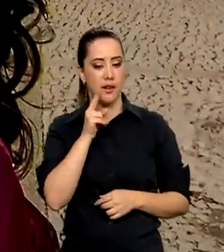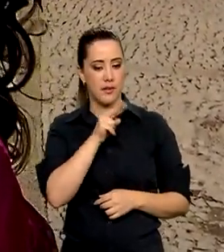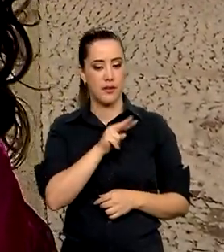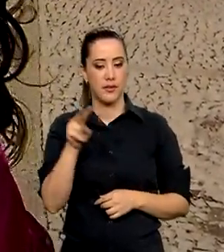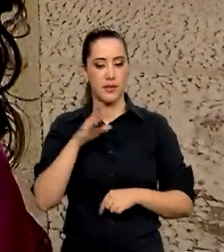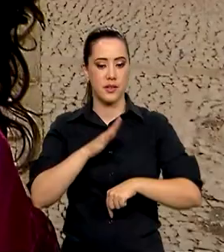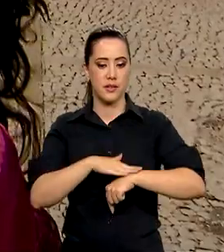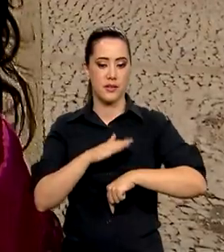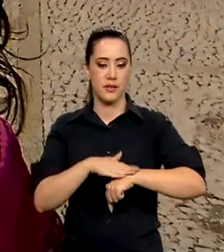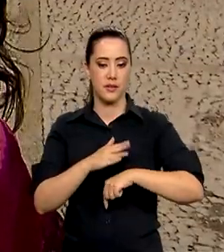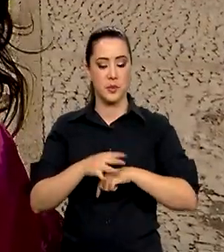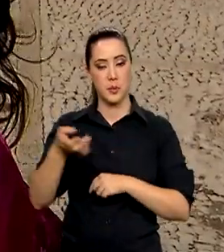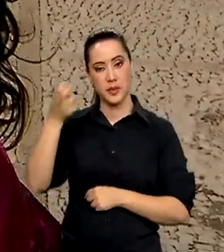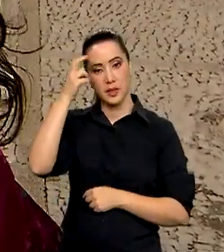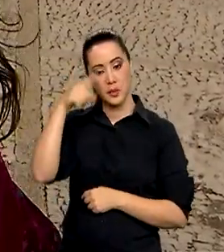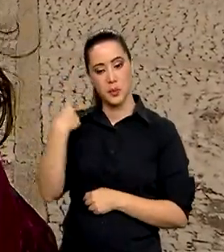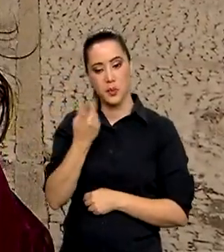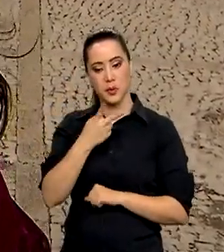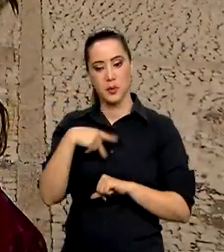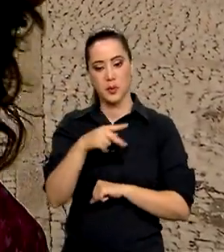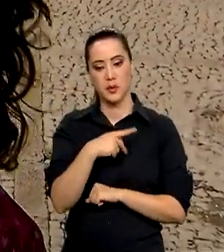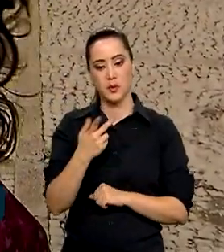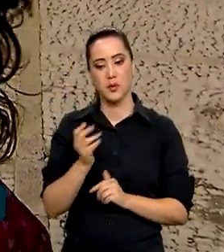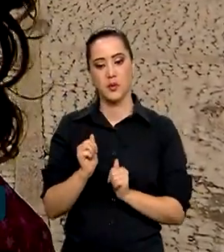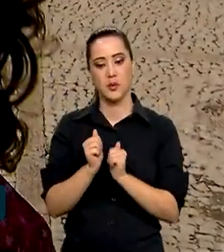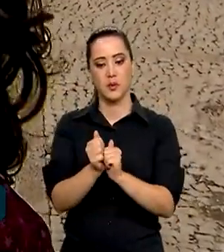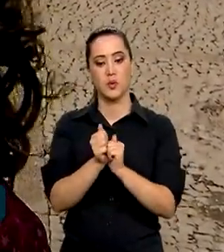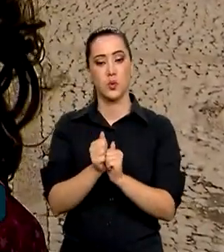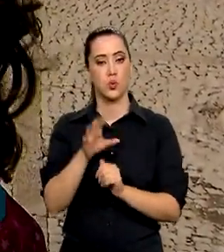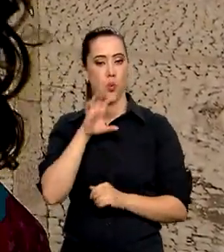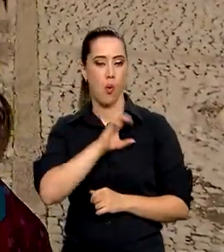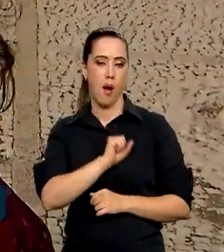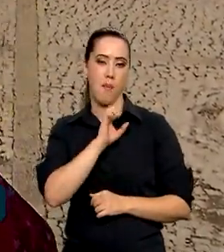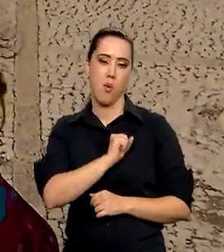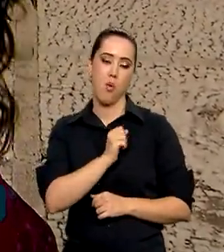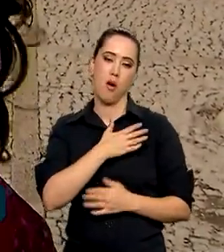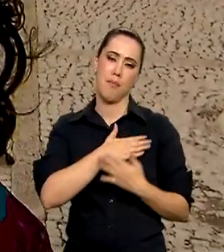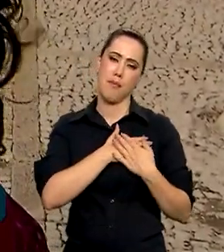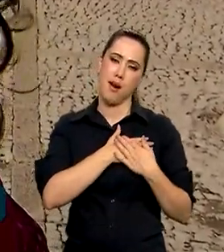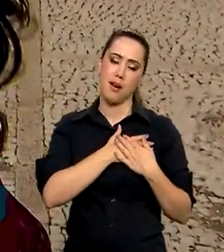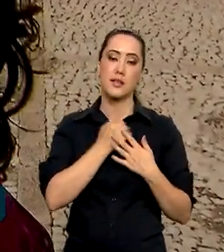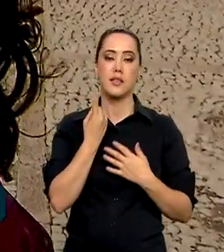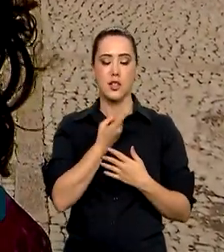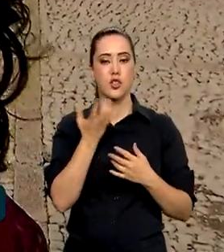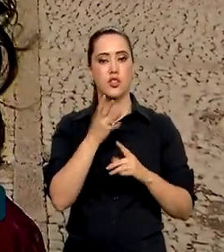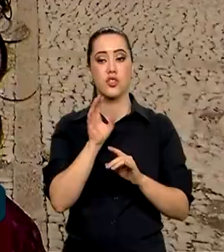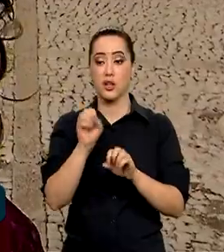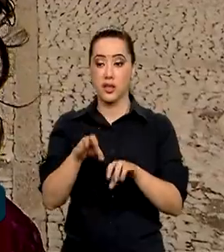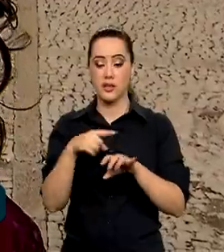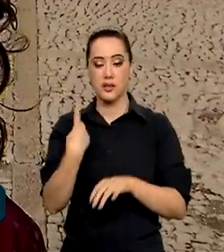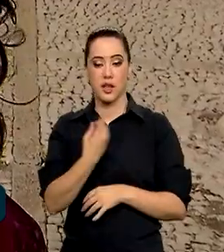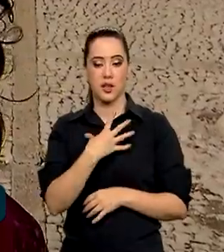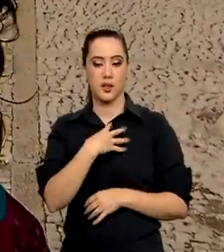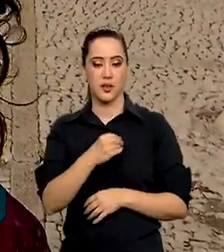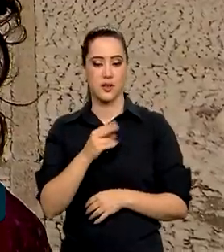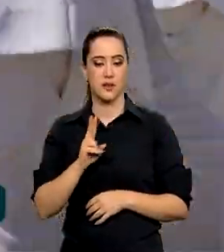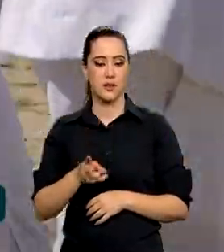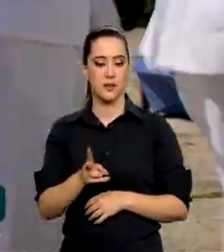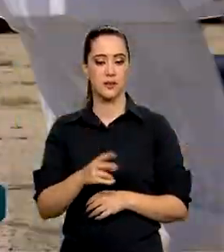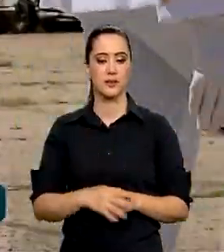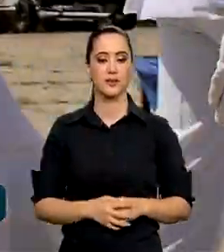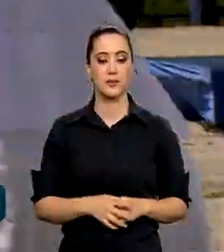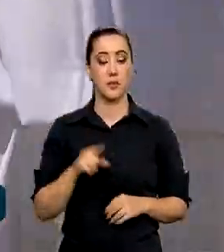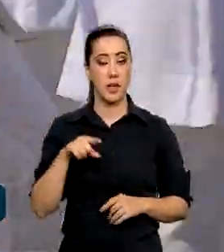momento da cultura do nosso país, né? É, enfatizar o amor à pátria e a gente gosta de ensinar isso pra nossa filha desde cedo.